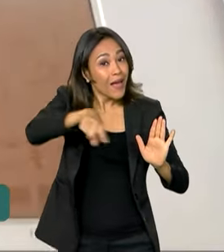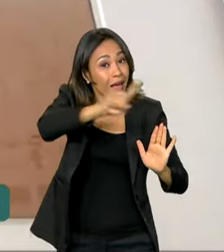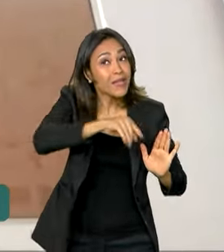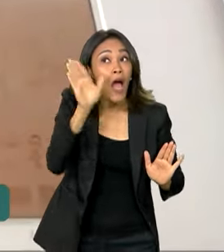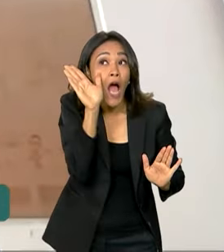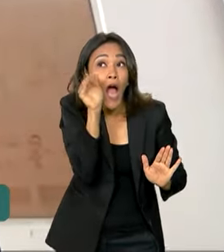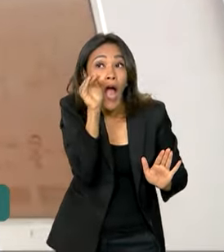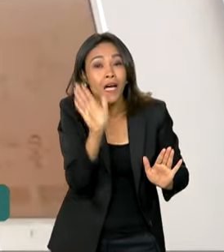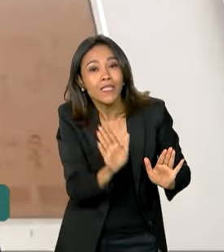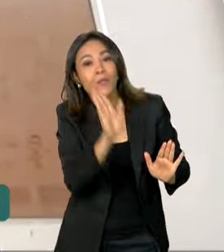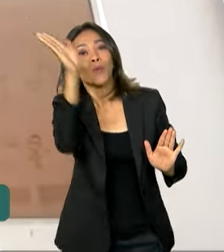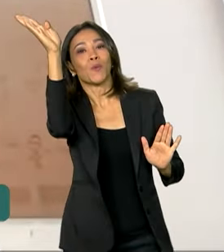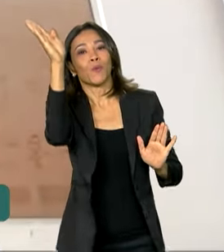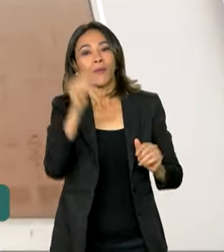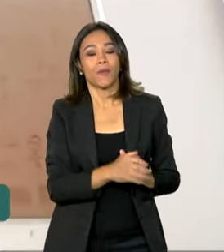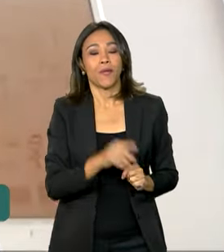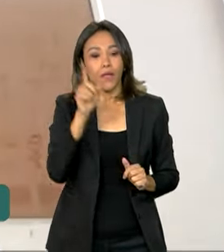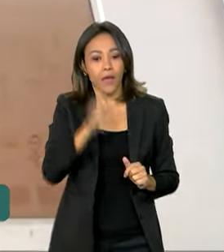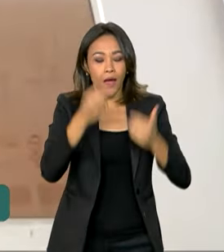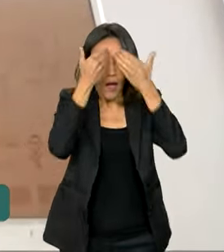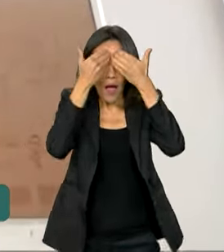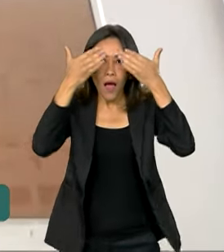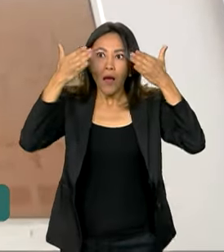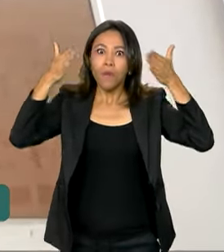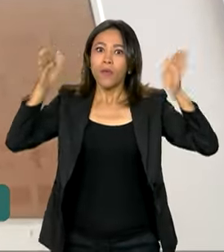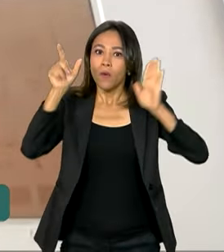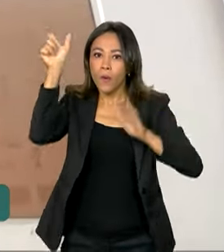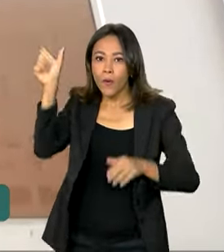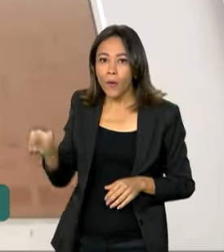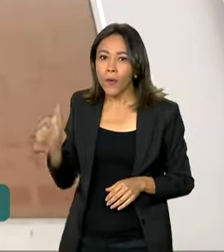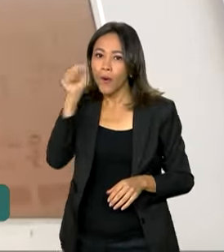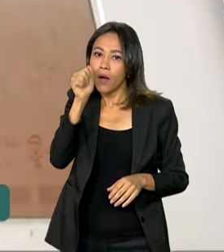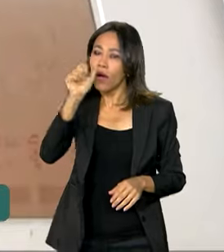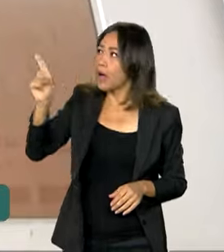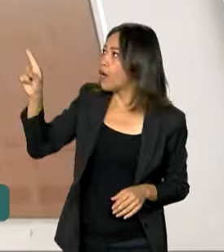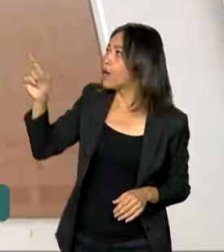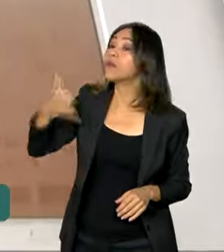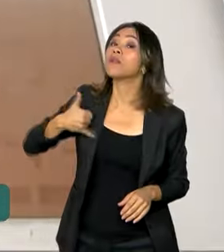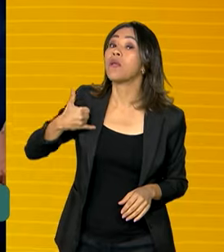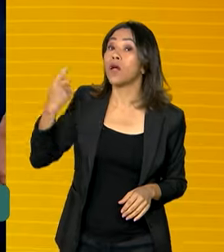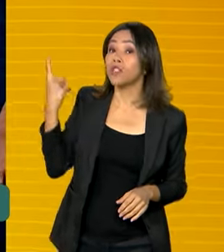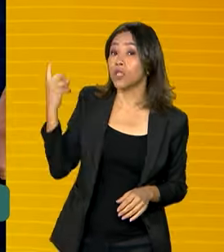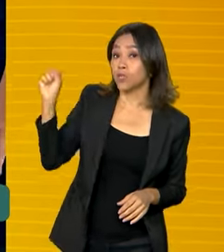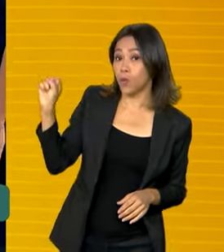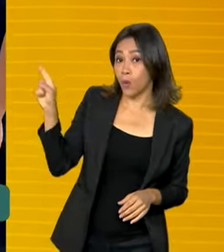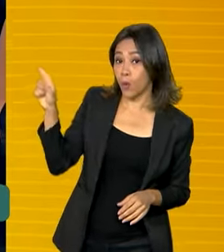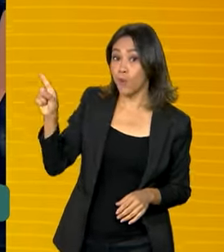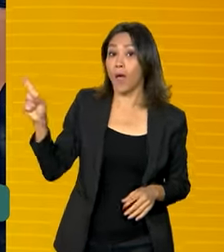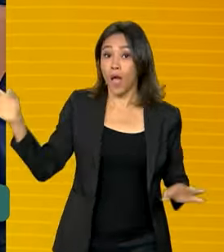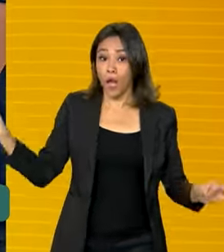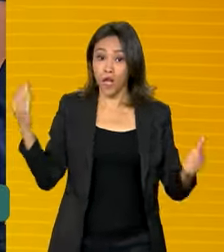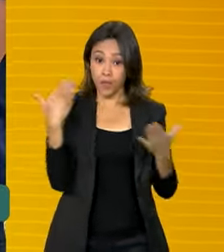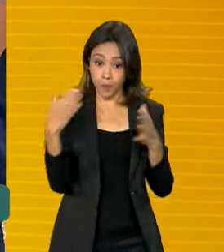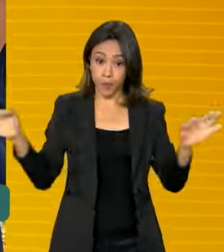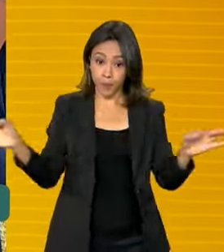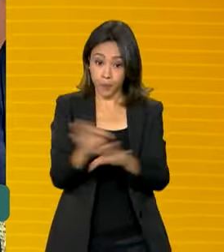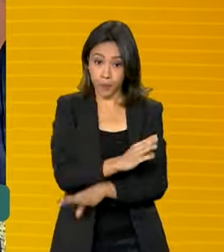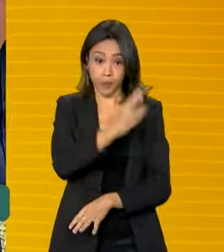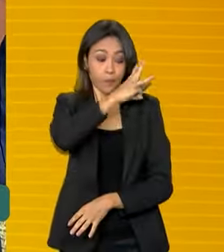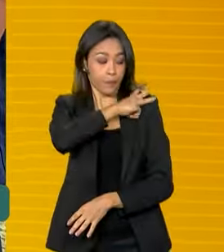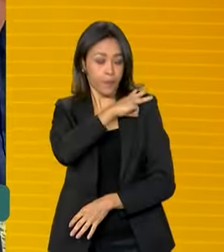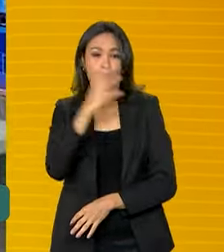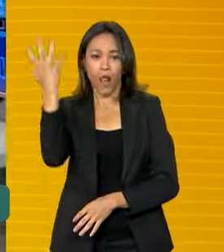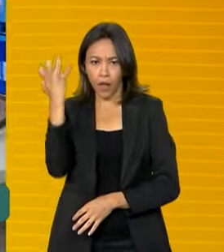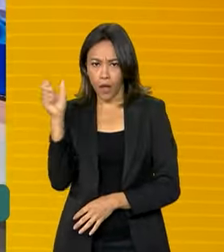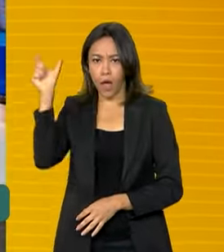Experiência que ampliou o horizonte da jovem Ana Larissa, de 18 anos. Concluindo o ensino médio, ela quer fazer